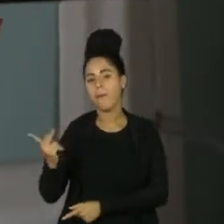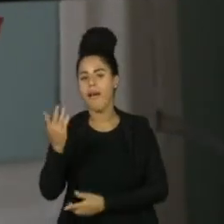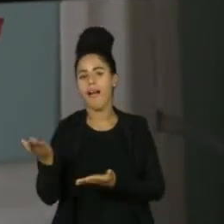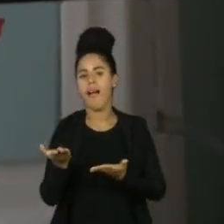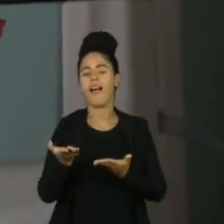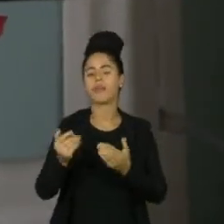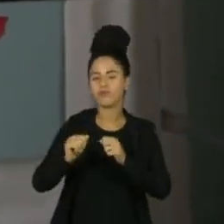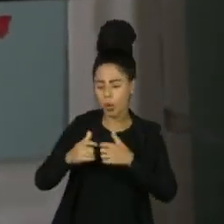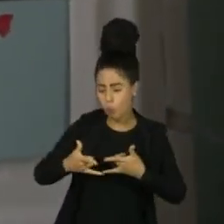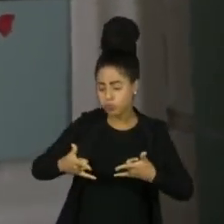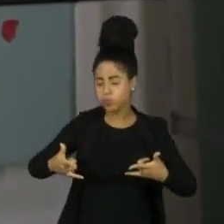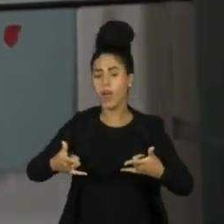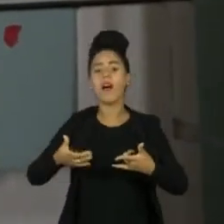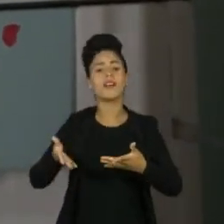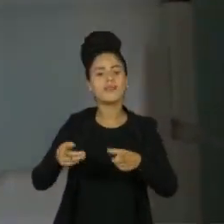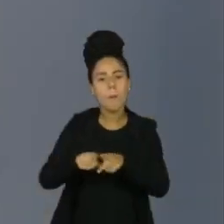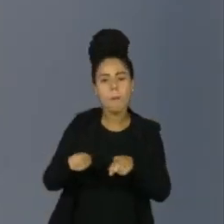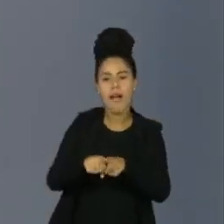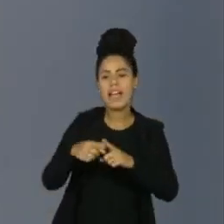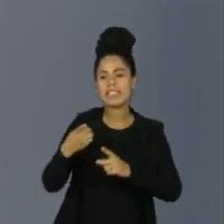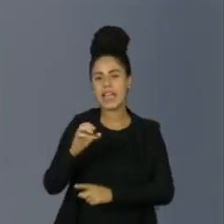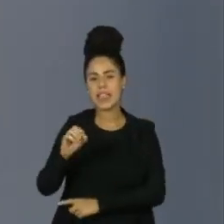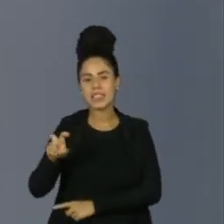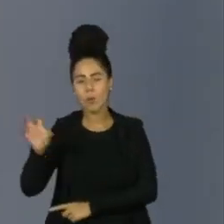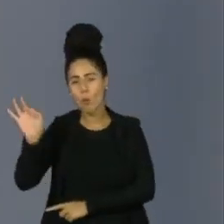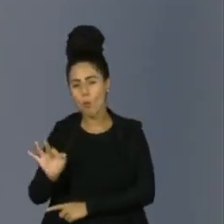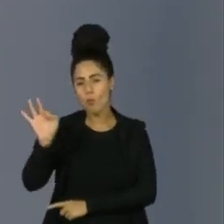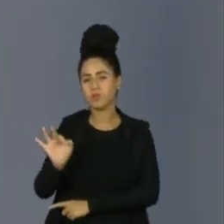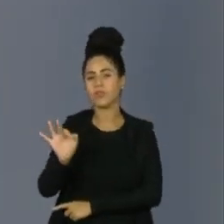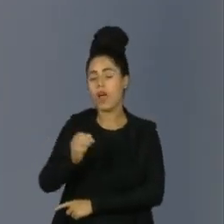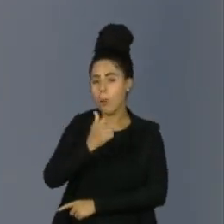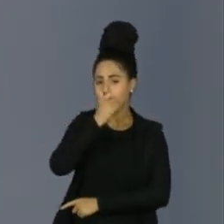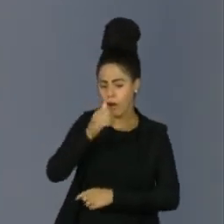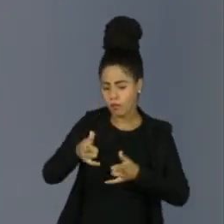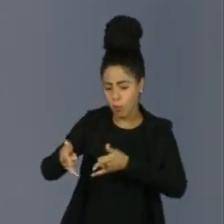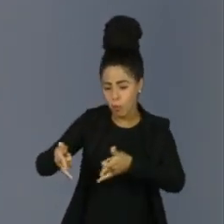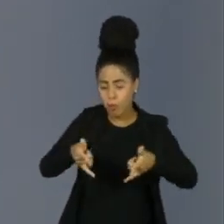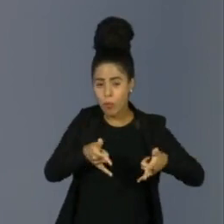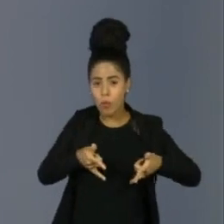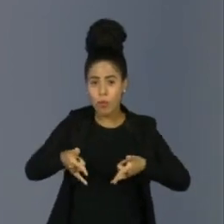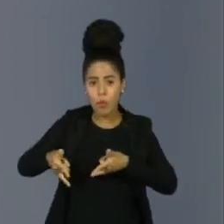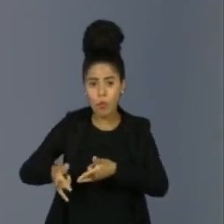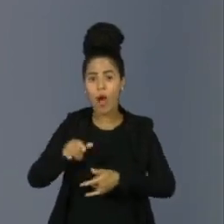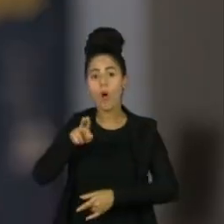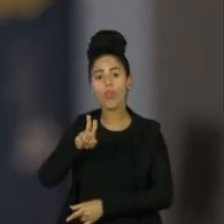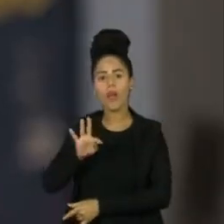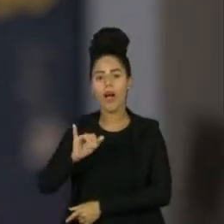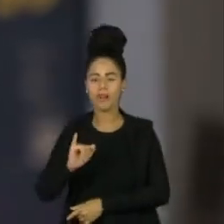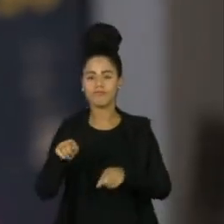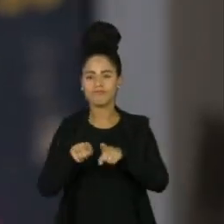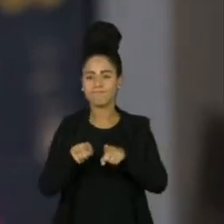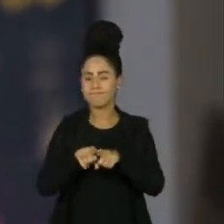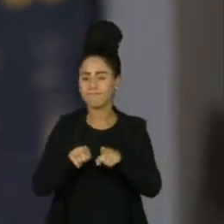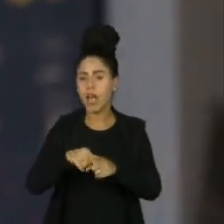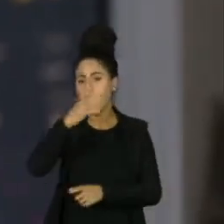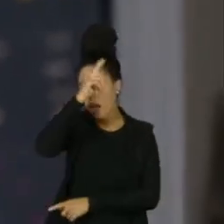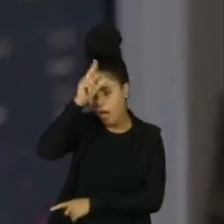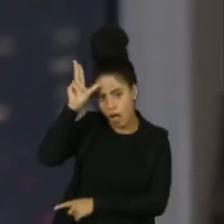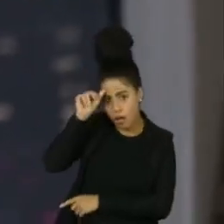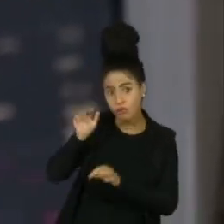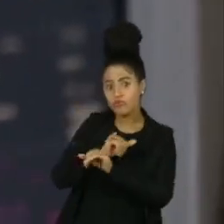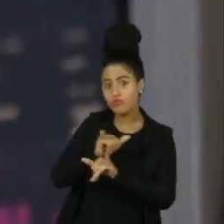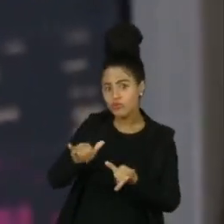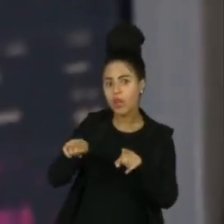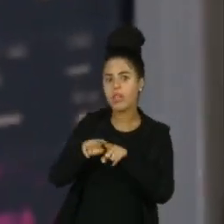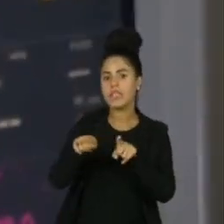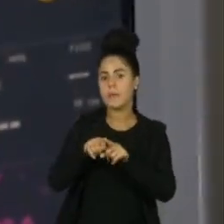enfermaria da rede pública chegaram a 105% de ocupação. A lotação na UTI beira os 80%. A prefeitura disse que vai abrir